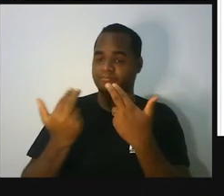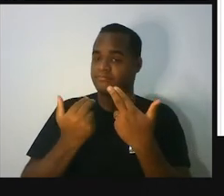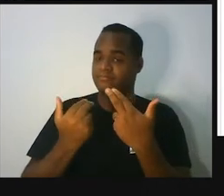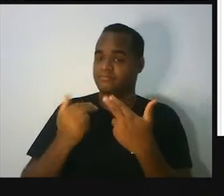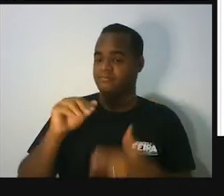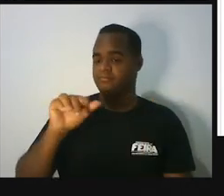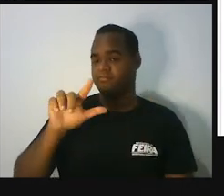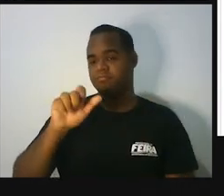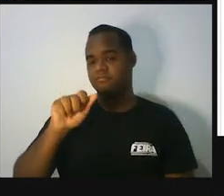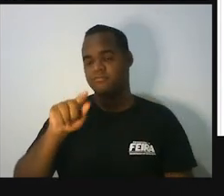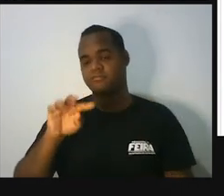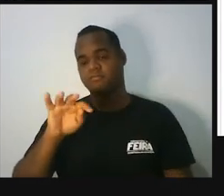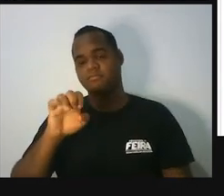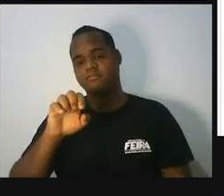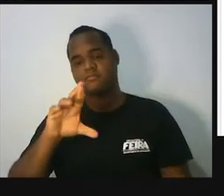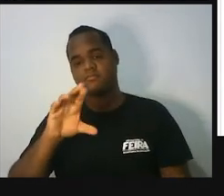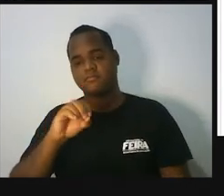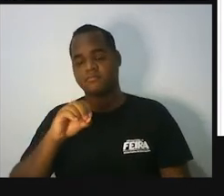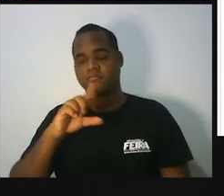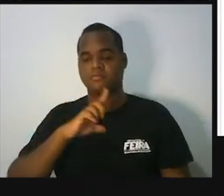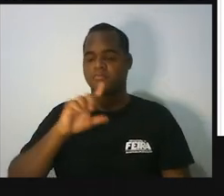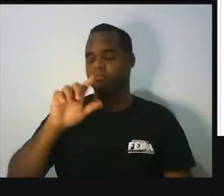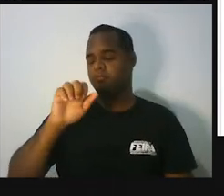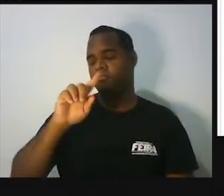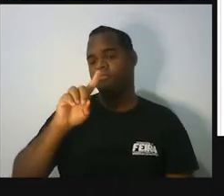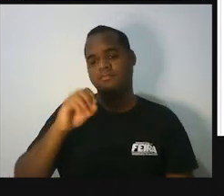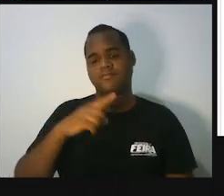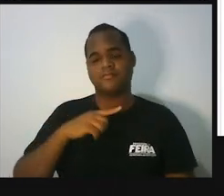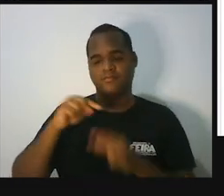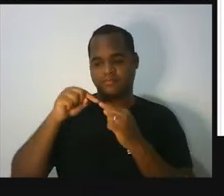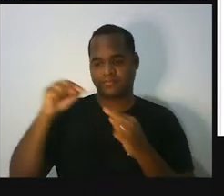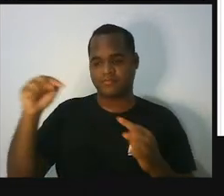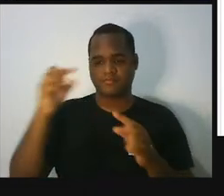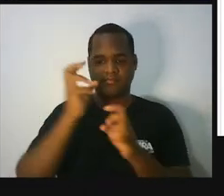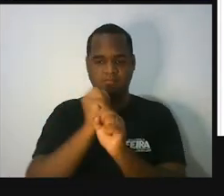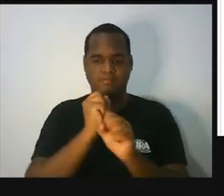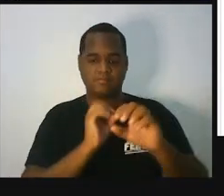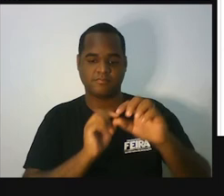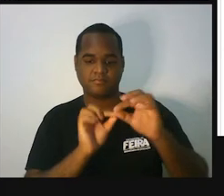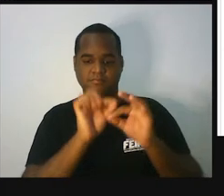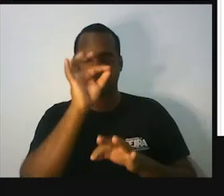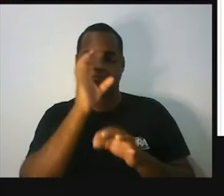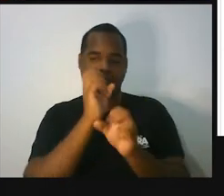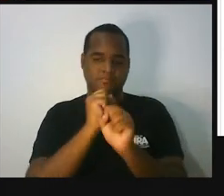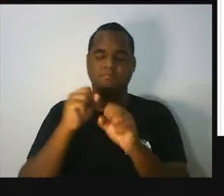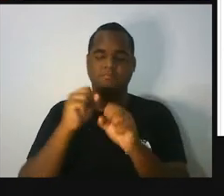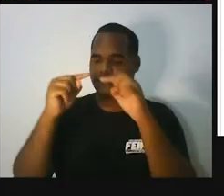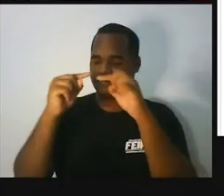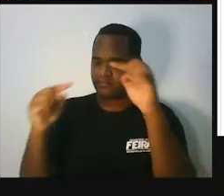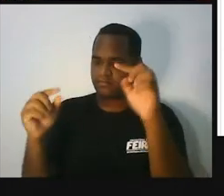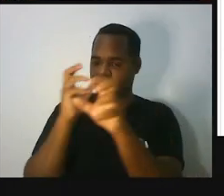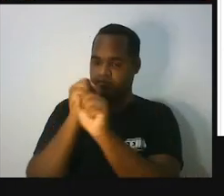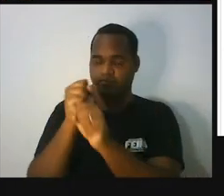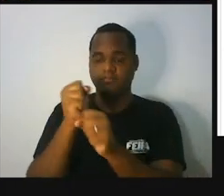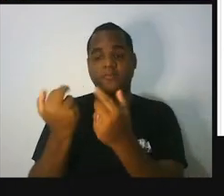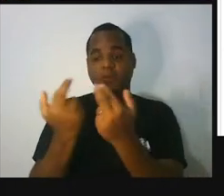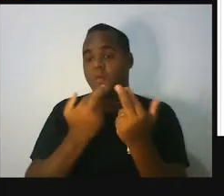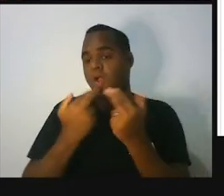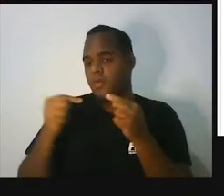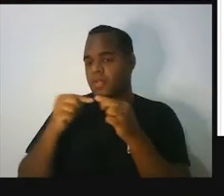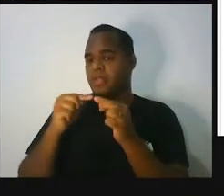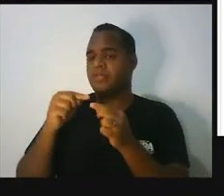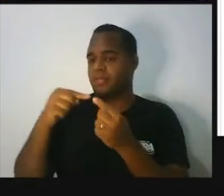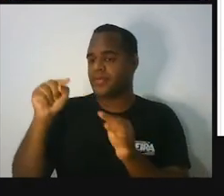Látero significa lado. Então, é o triângulo com todos os lados iguais. Todos os lados com o mesmo